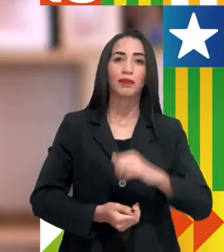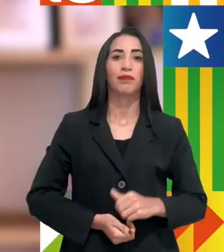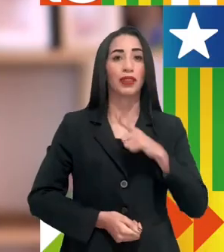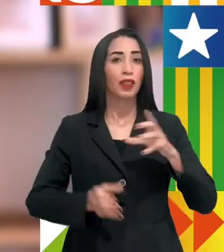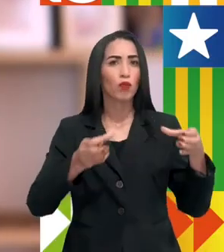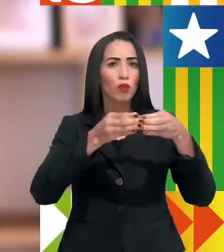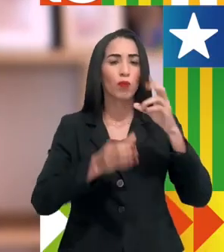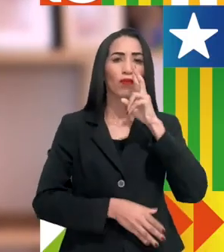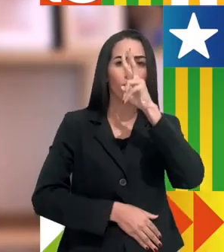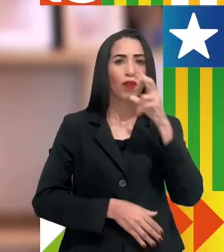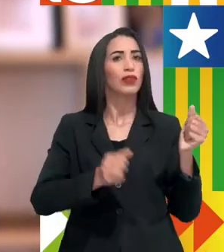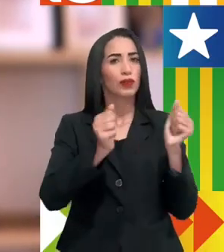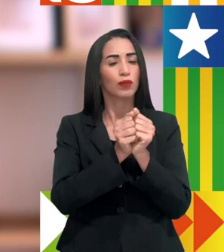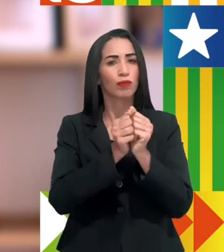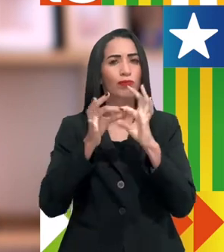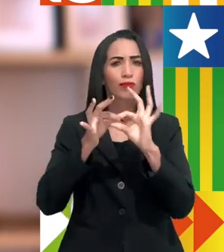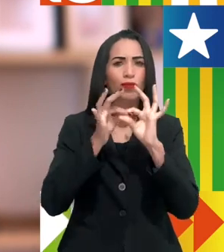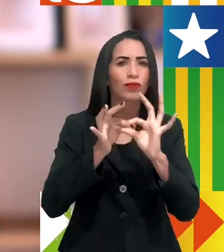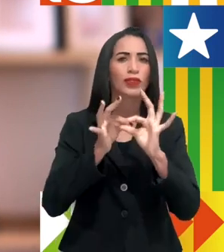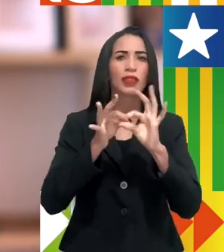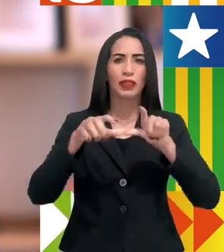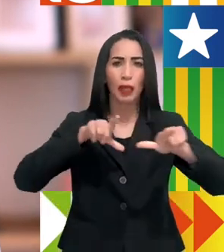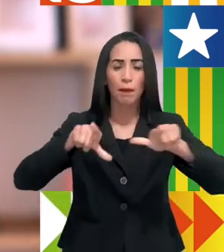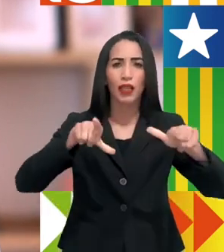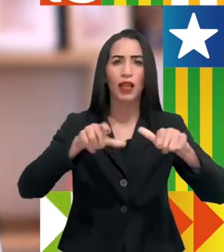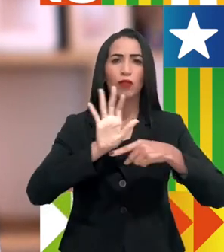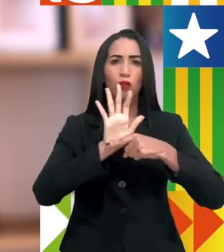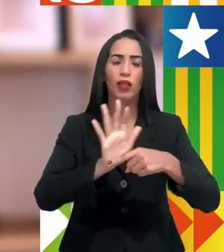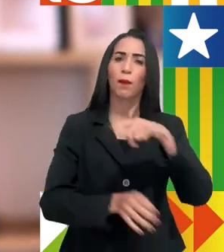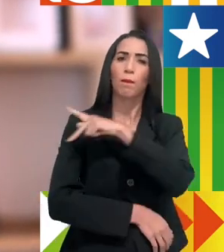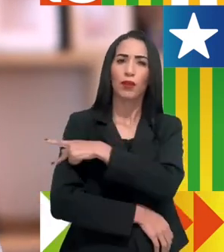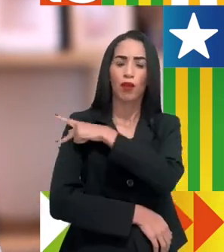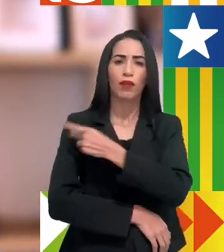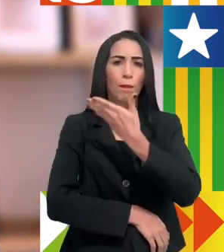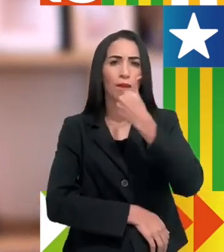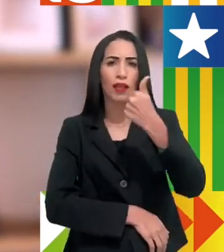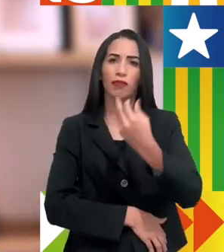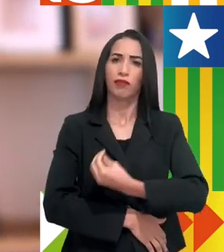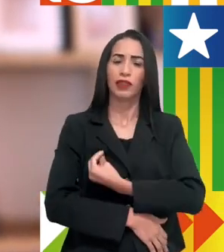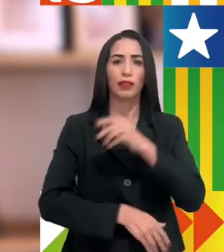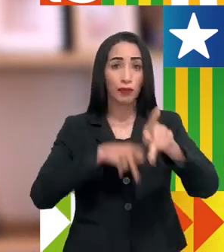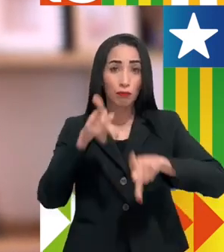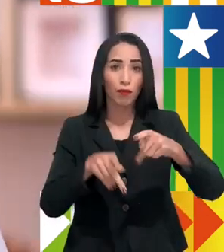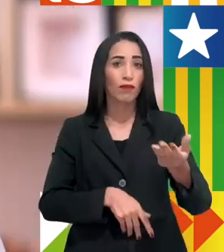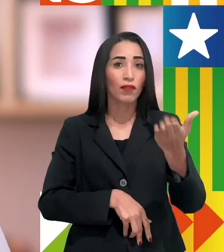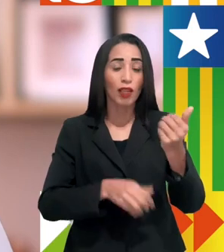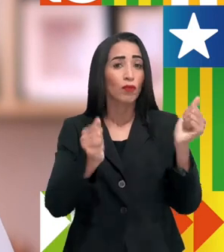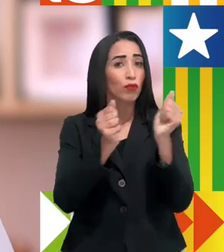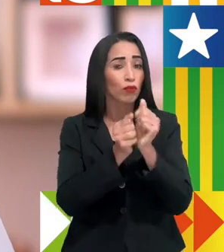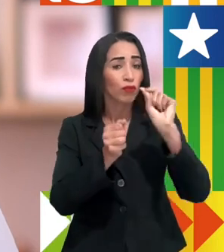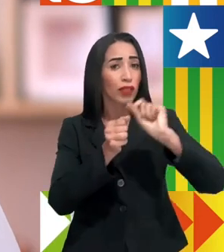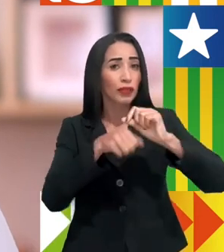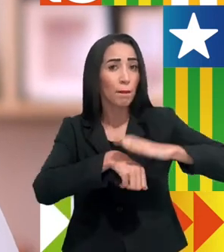Temos um time forte ao nosso lado, unido, trabalhando para ajudar o Piauí a melhorar a vida da nossa gente. Vamos